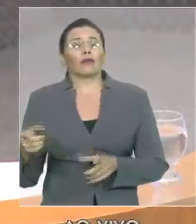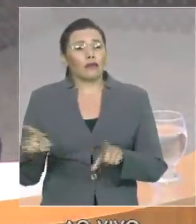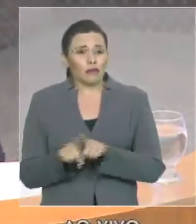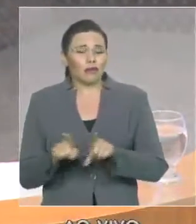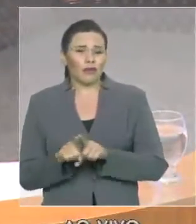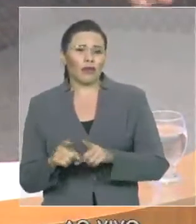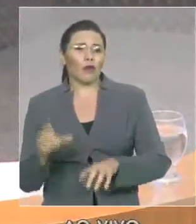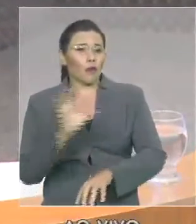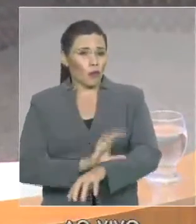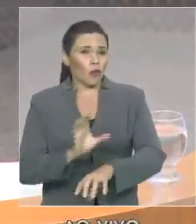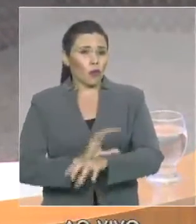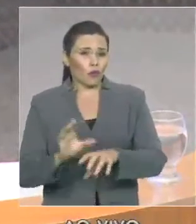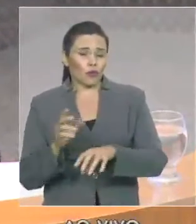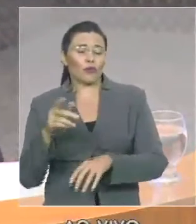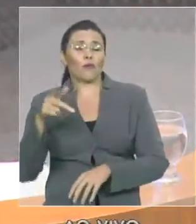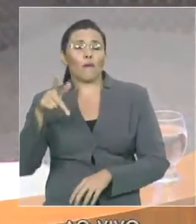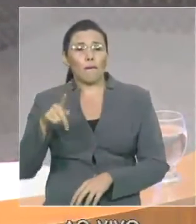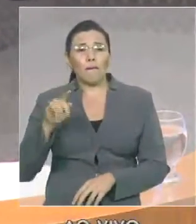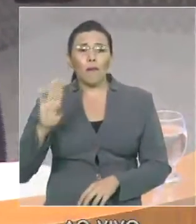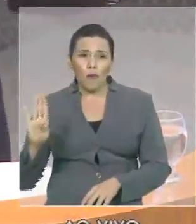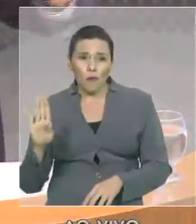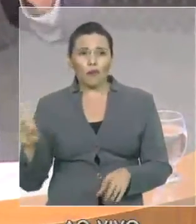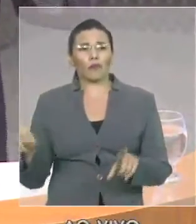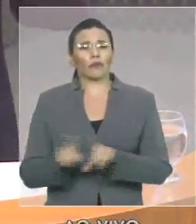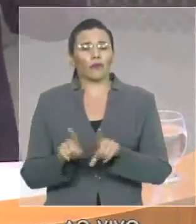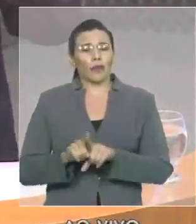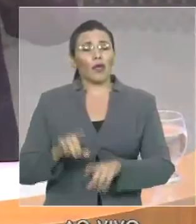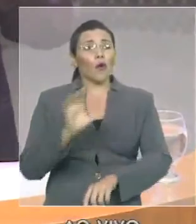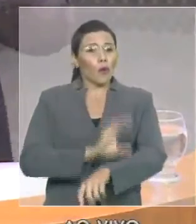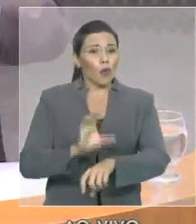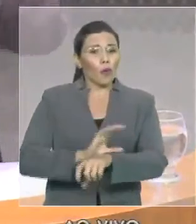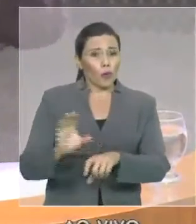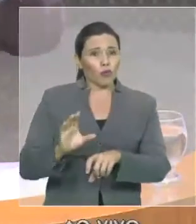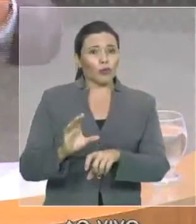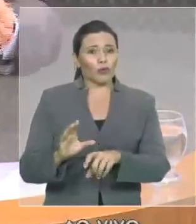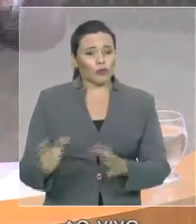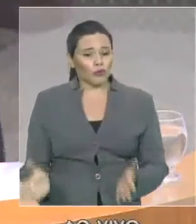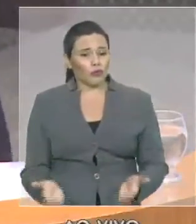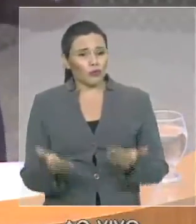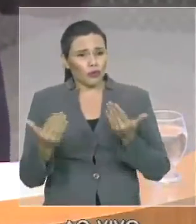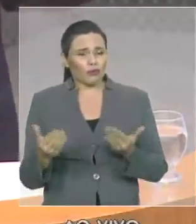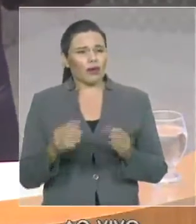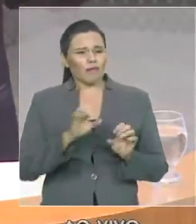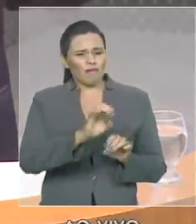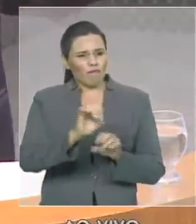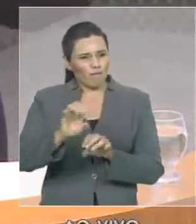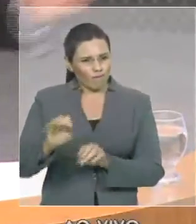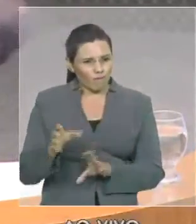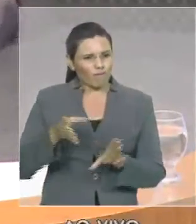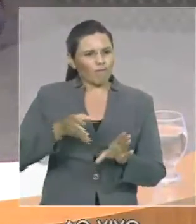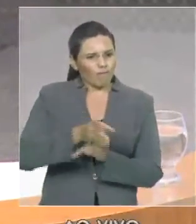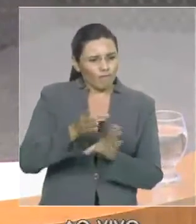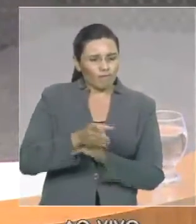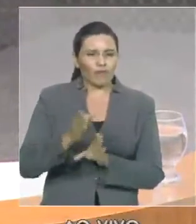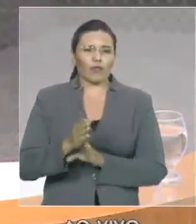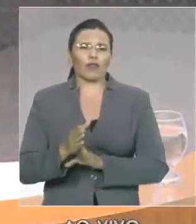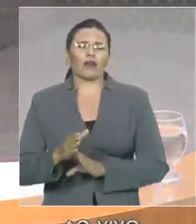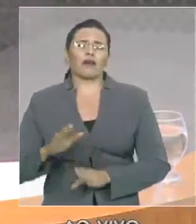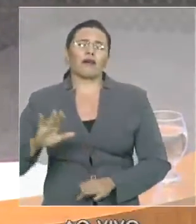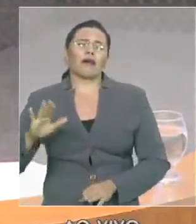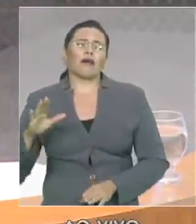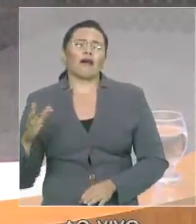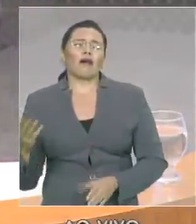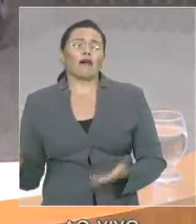de curso de formação, de nomeação, nós tivemos o ingresso de 1.500 novos policiais no Maranhão,